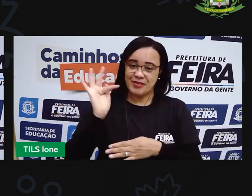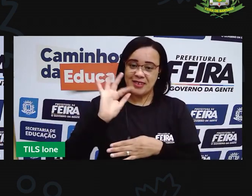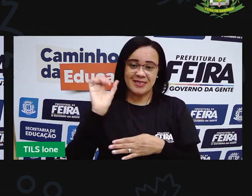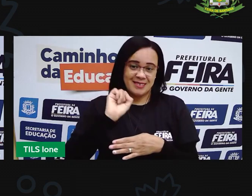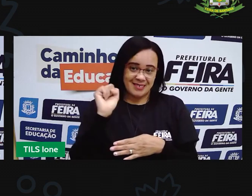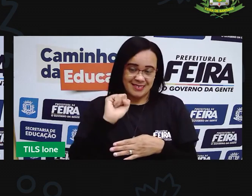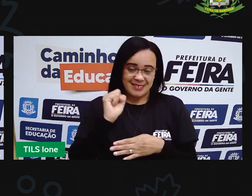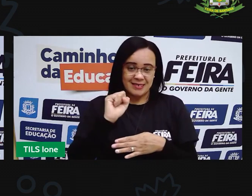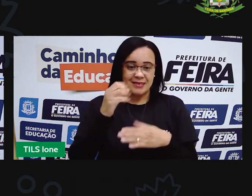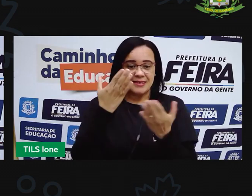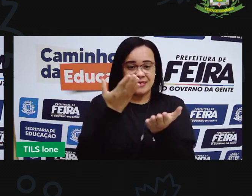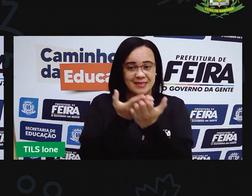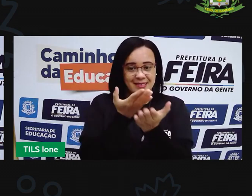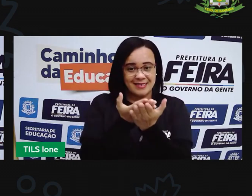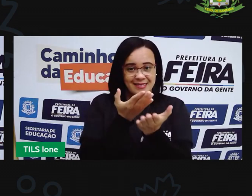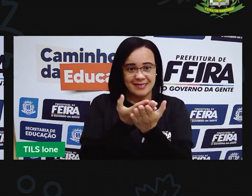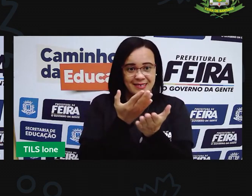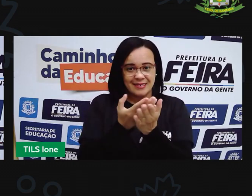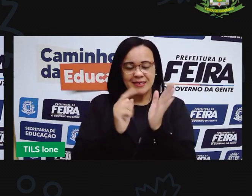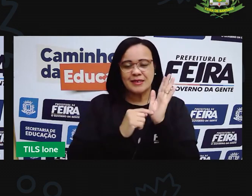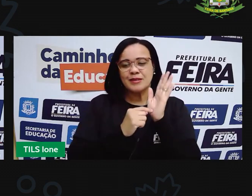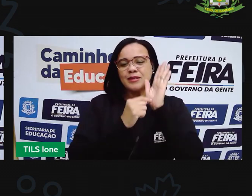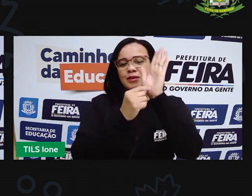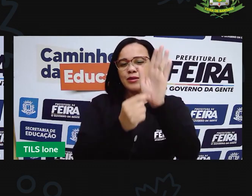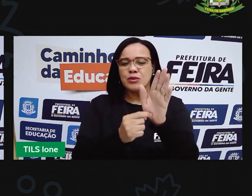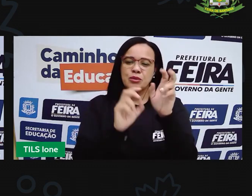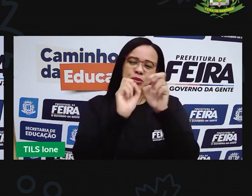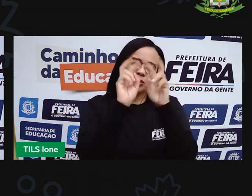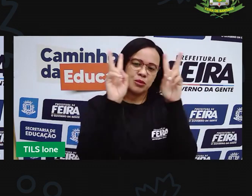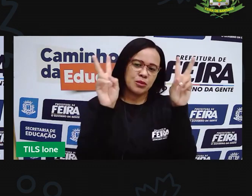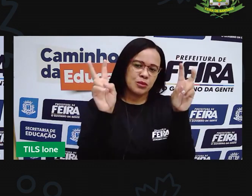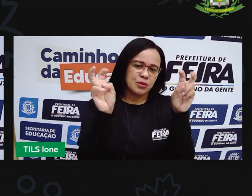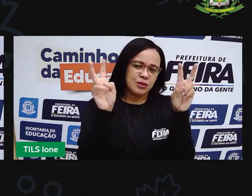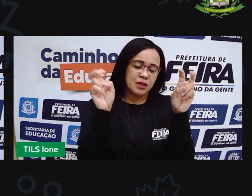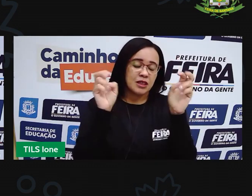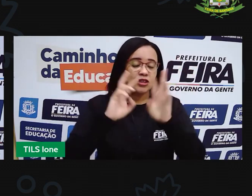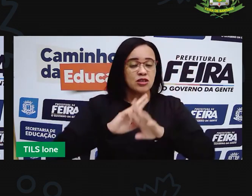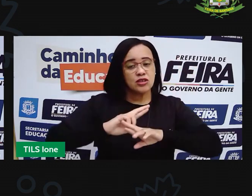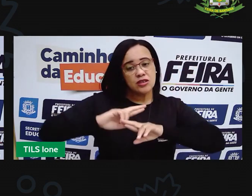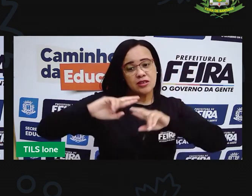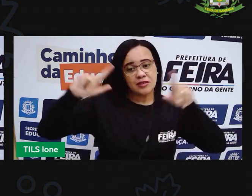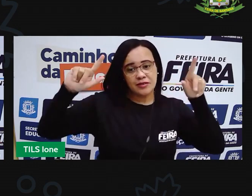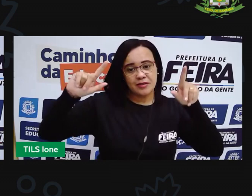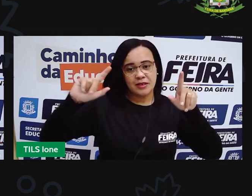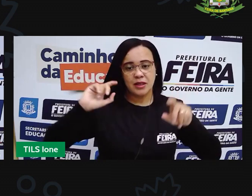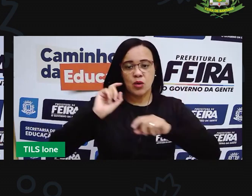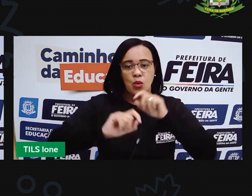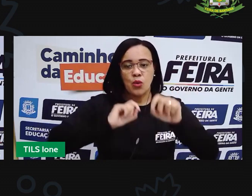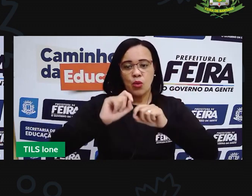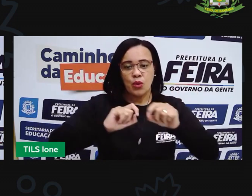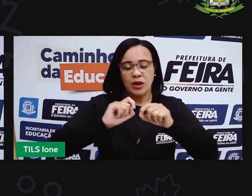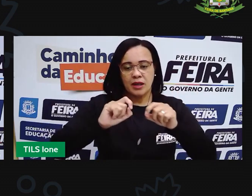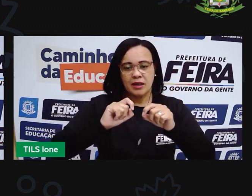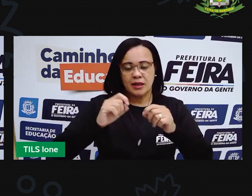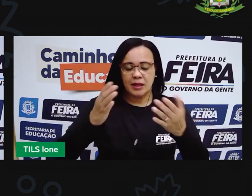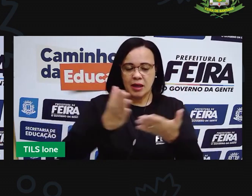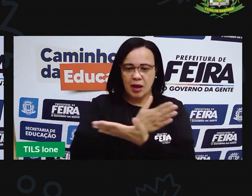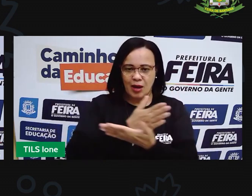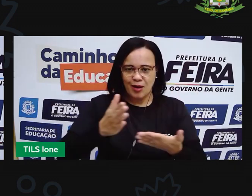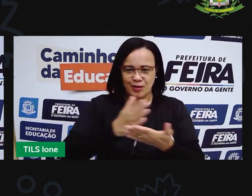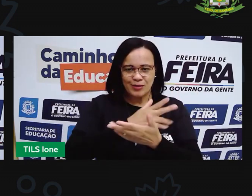vamos abordar de uma maneira diferente, trazendo outros pontos.